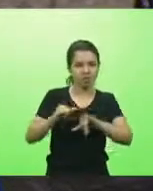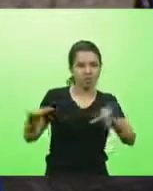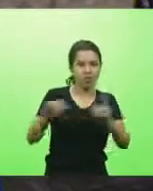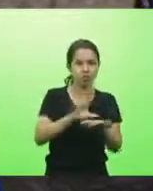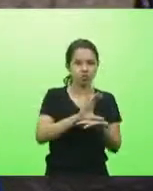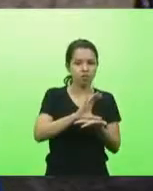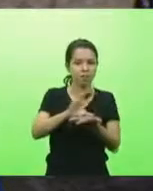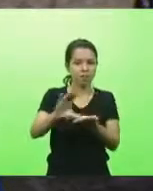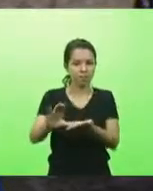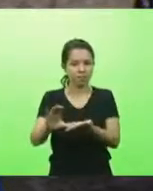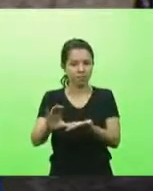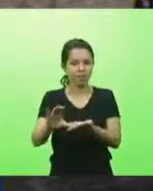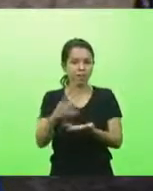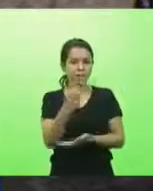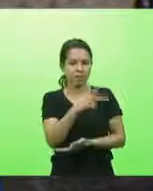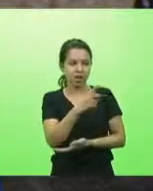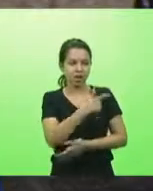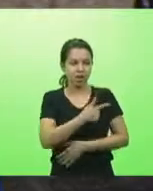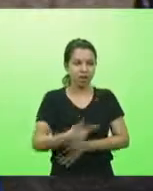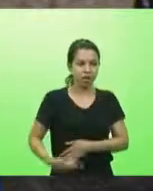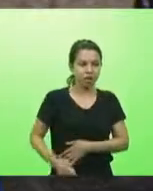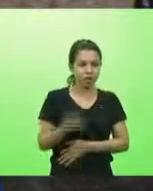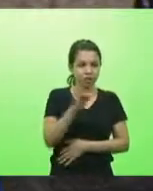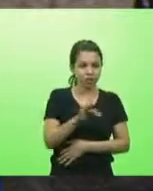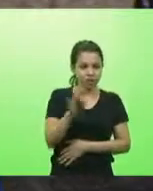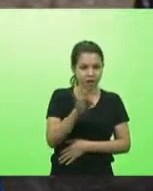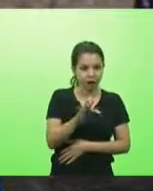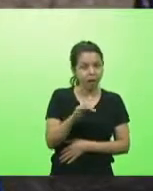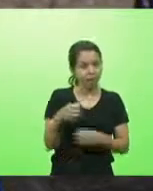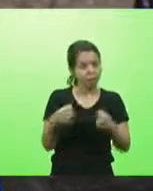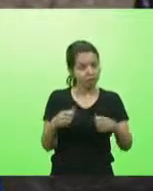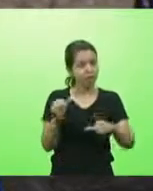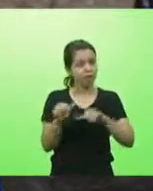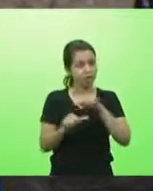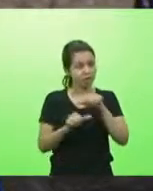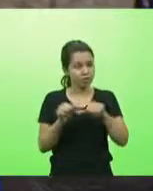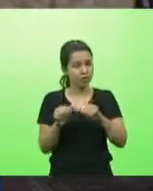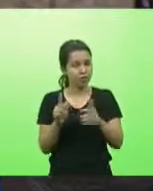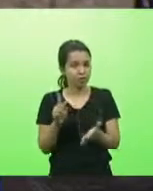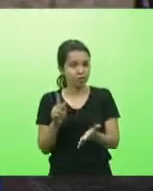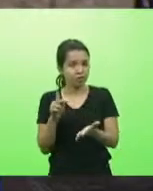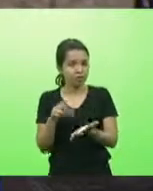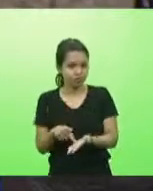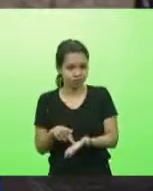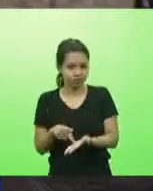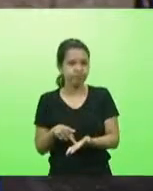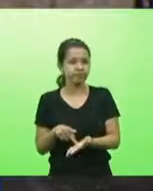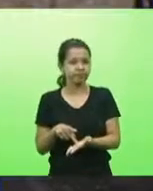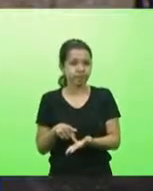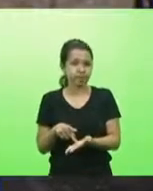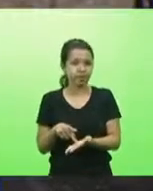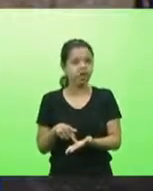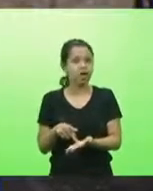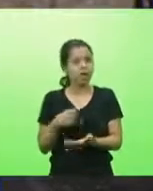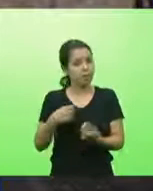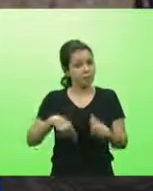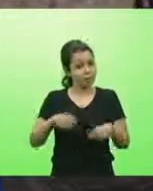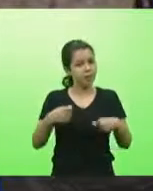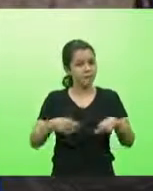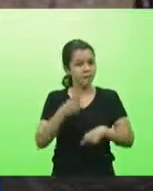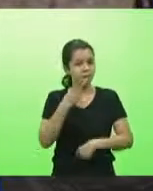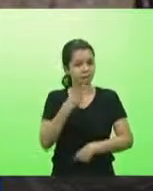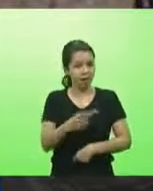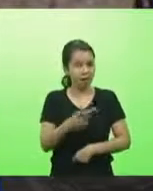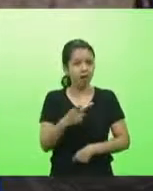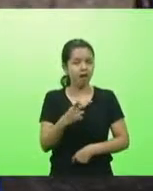Catarina precisa ser adequado e ajustado a realidade nós precisamos falar a verdade eu tenho esse péssimo hábito eu acho